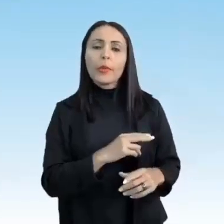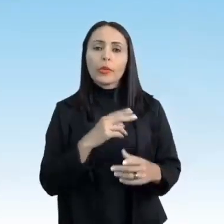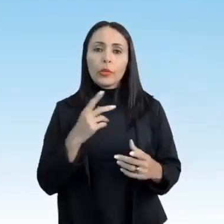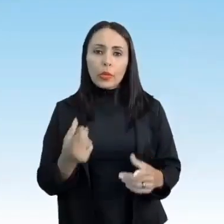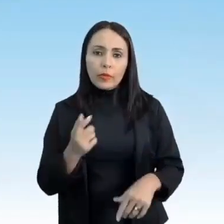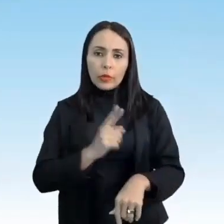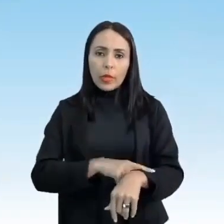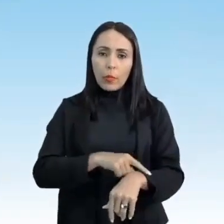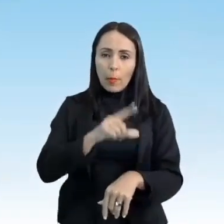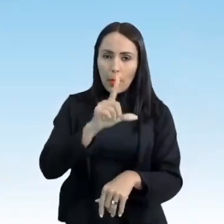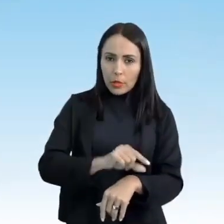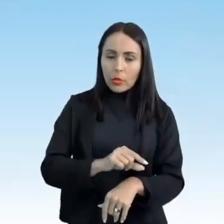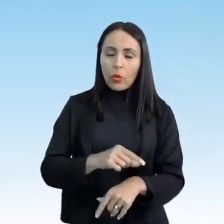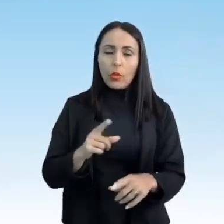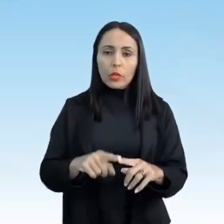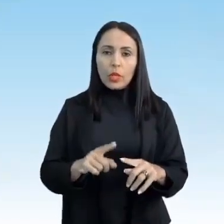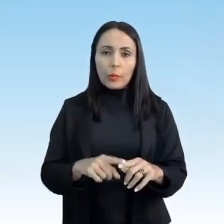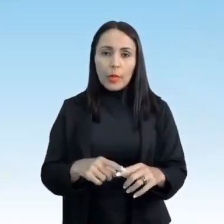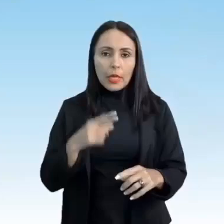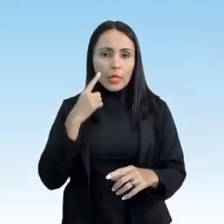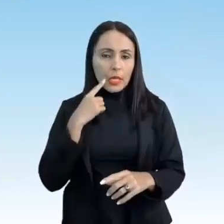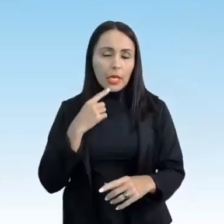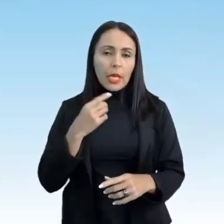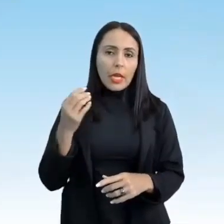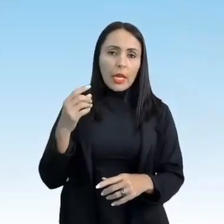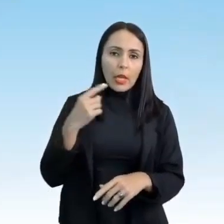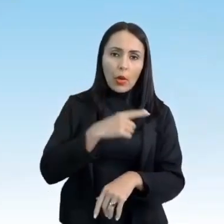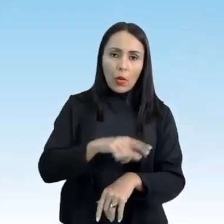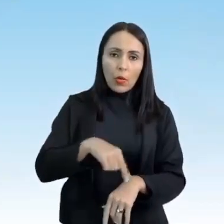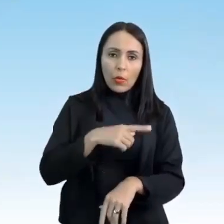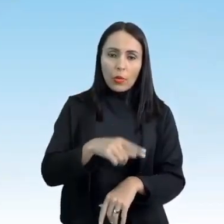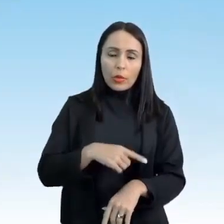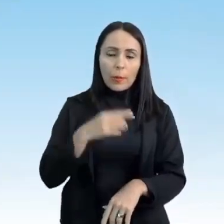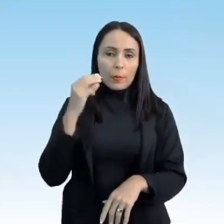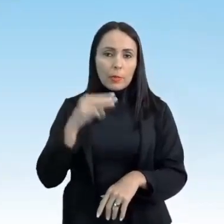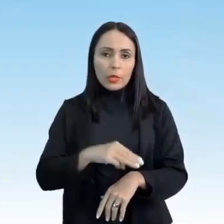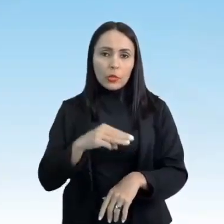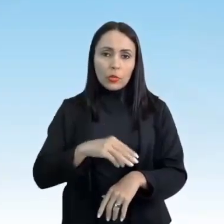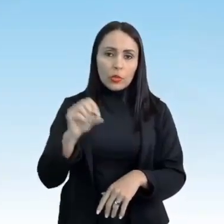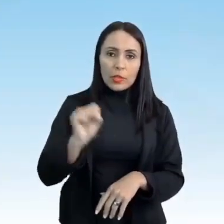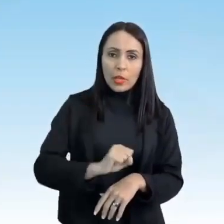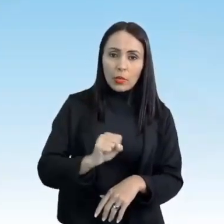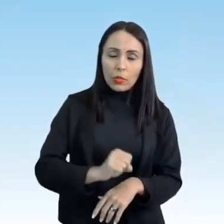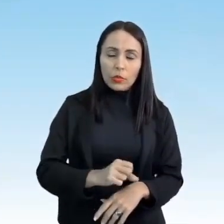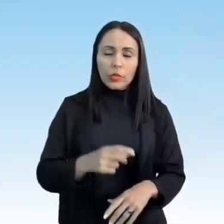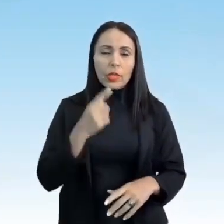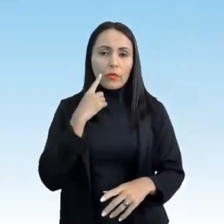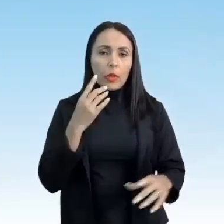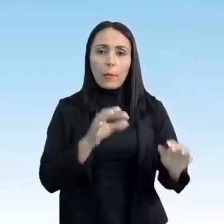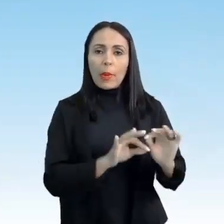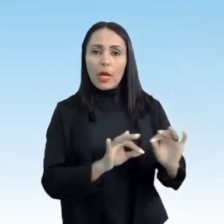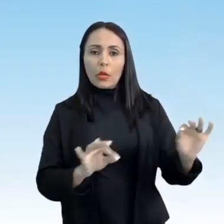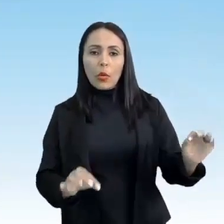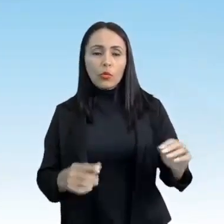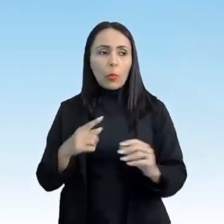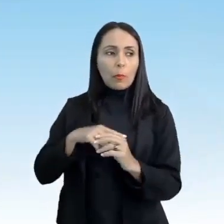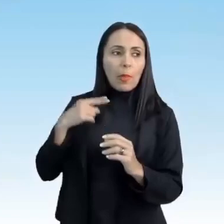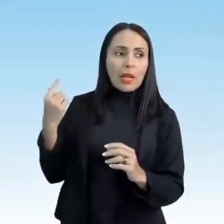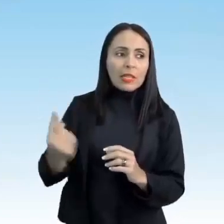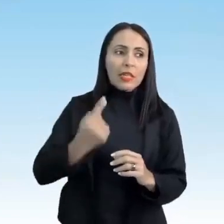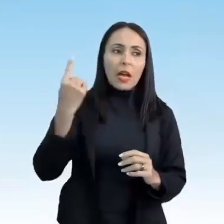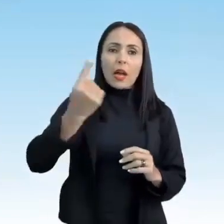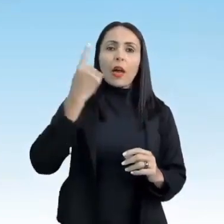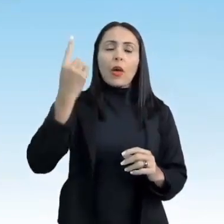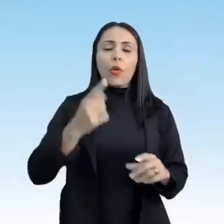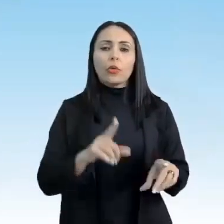em menor tempo, em nem horas, segundos, milésimos e segundos. E quem foi mais longe ou mais alto, né? Em